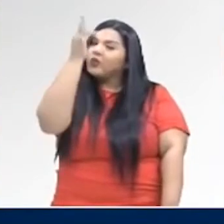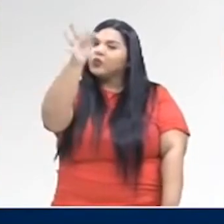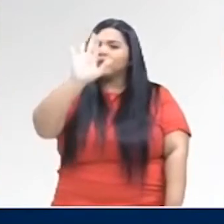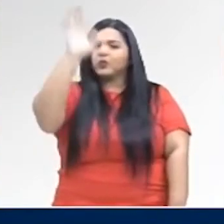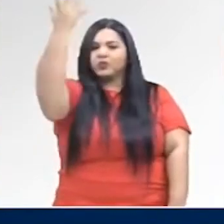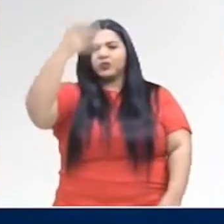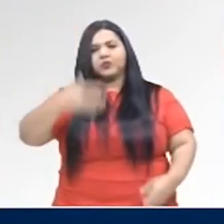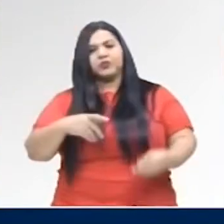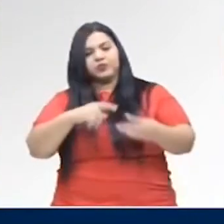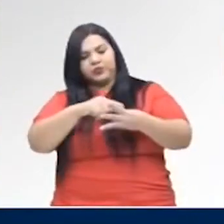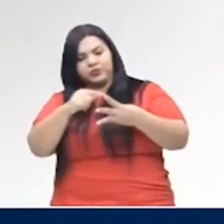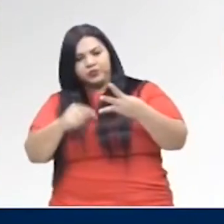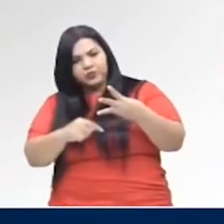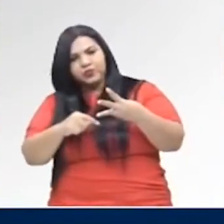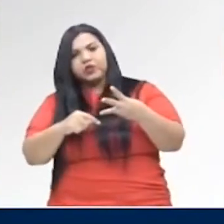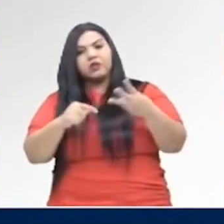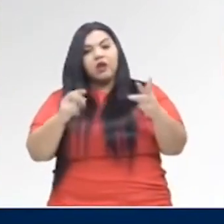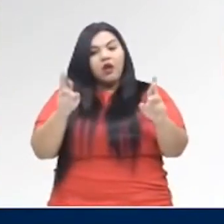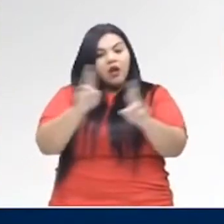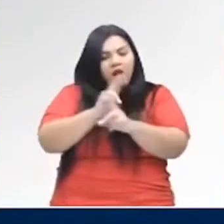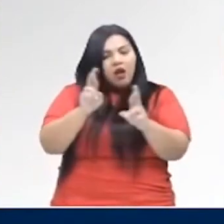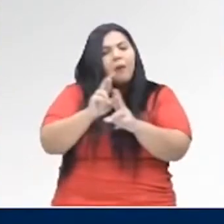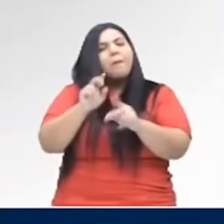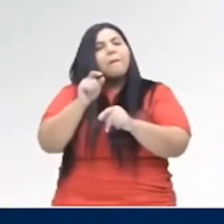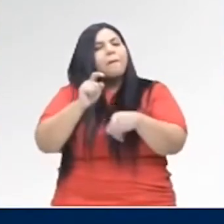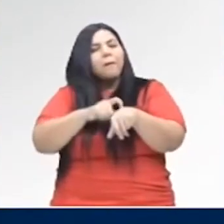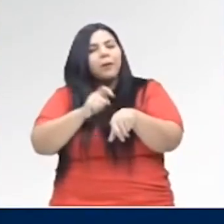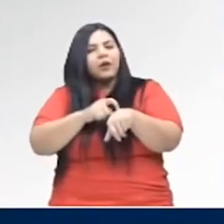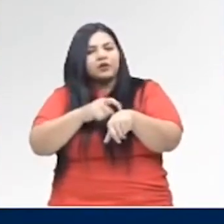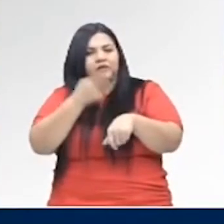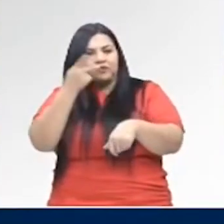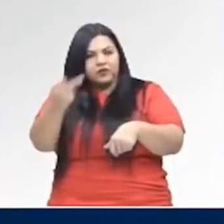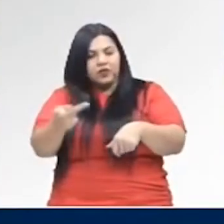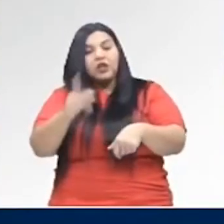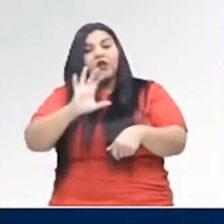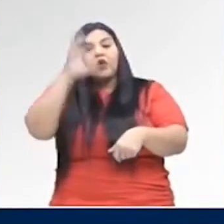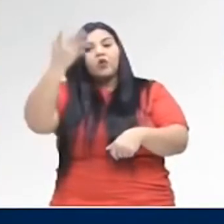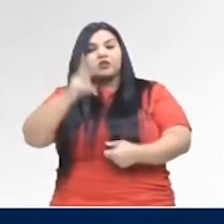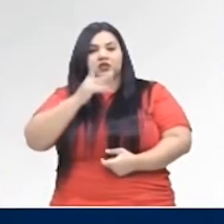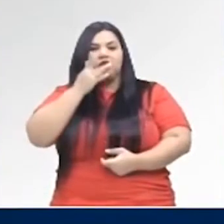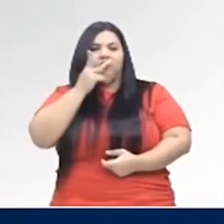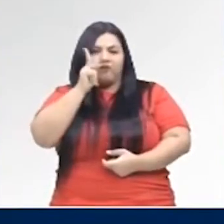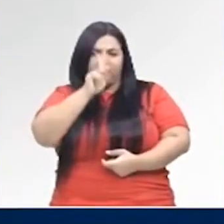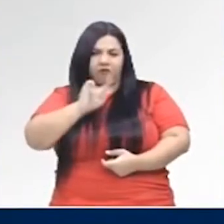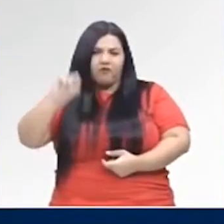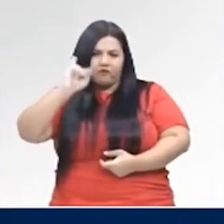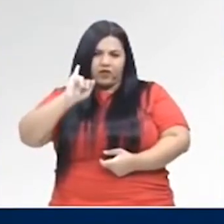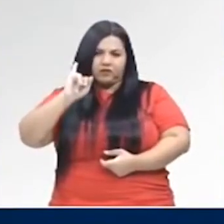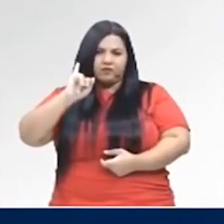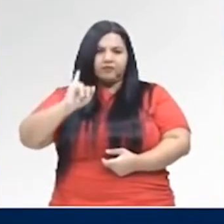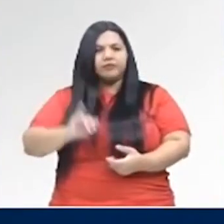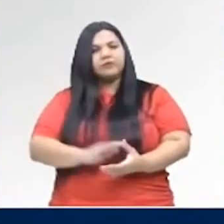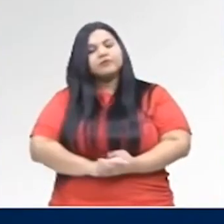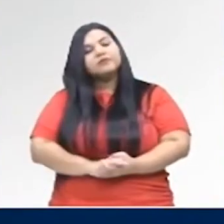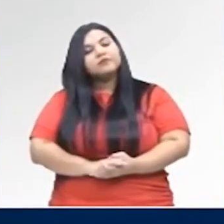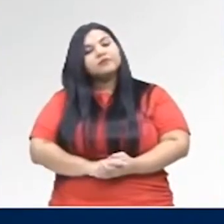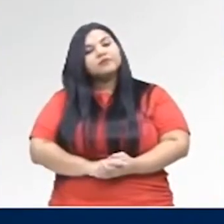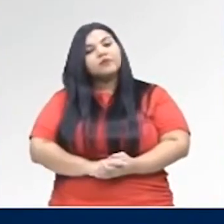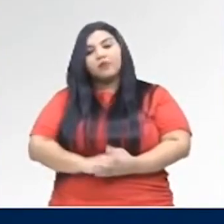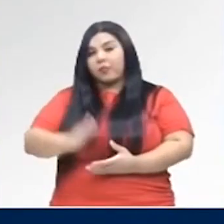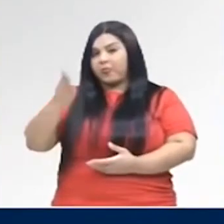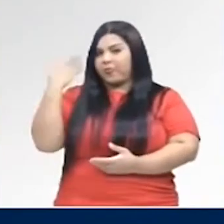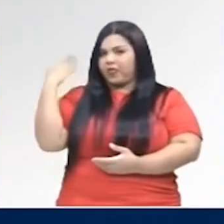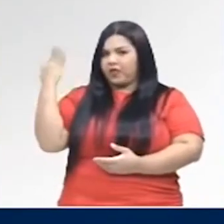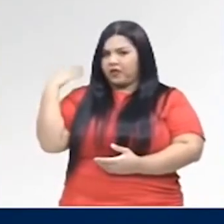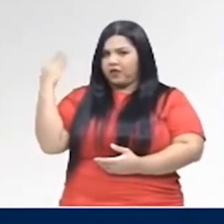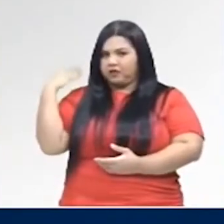Em relação ao momento da fala, ele ainda não aconteceu. Ele vai acontecer ainda. Então, vamos lá ver a divisão do pretérito. O pretérito.